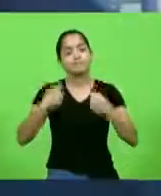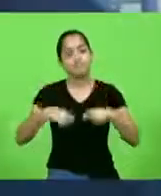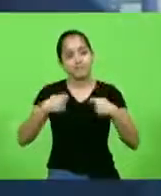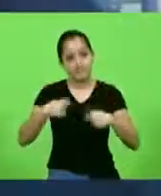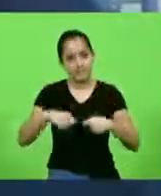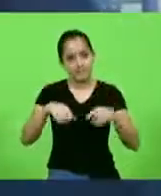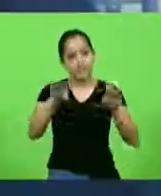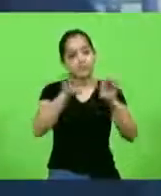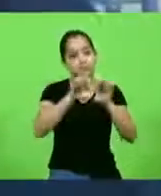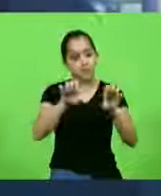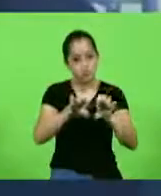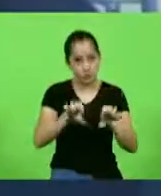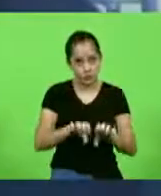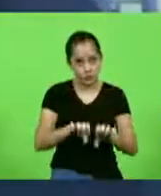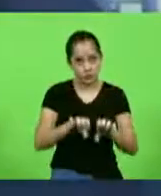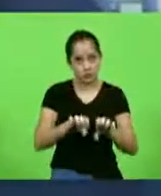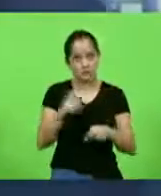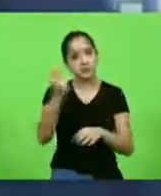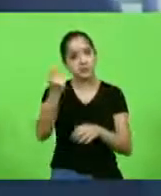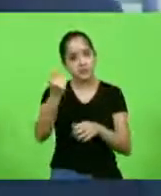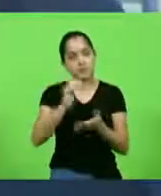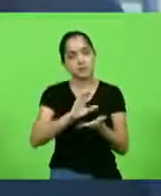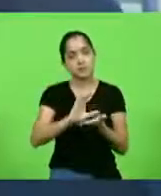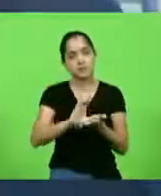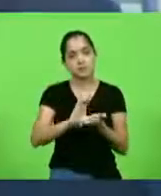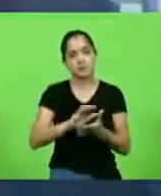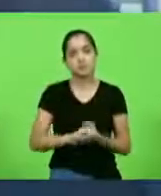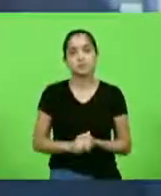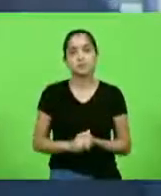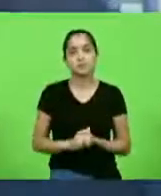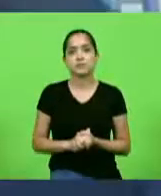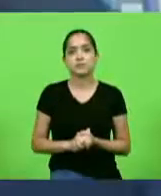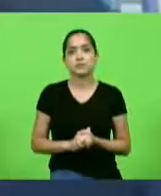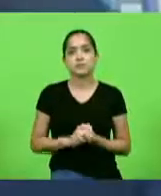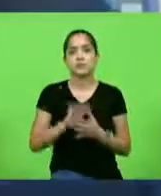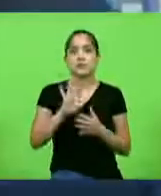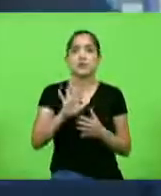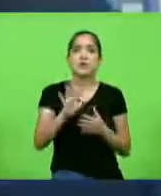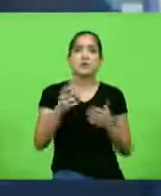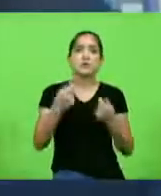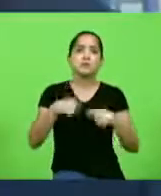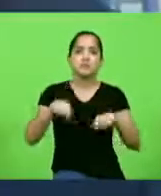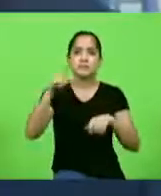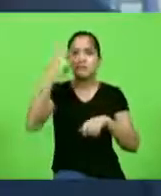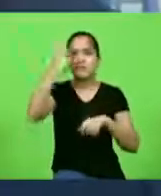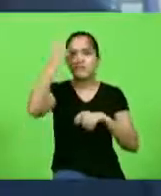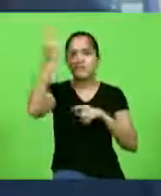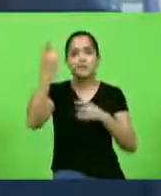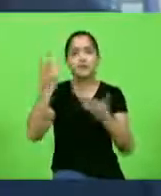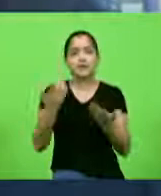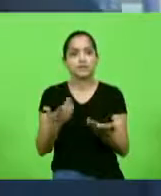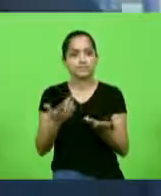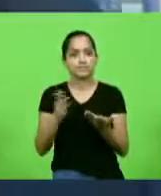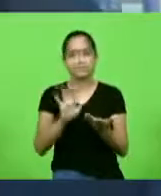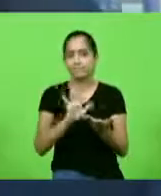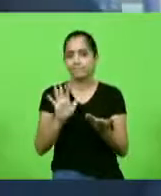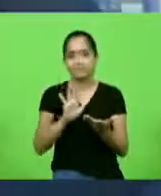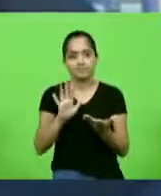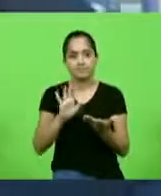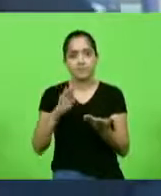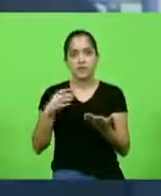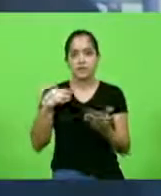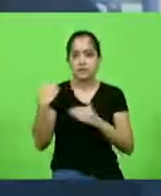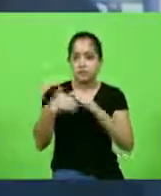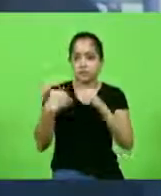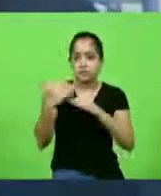estrutura e precisa de recursos. nós não precisamos inventar uma roda, é só fazer a roda girar